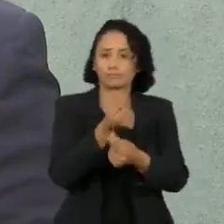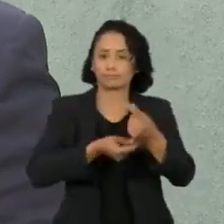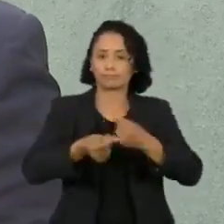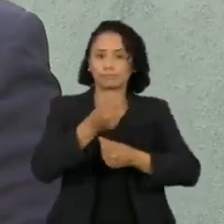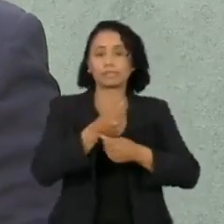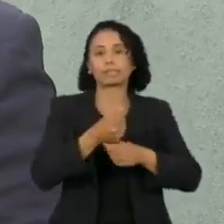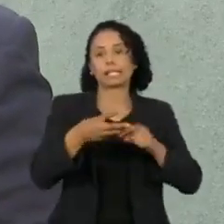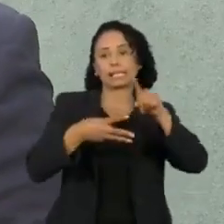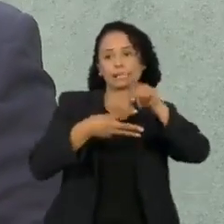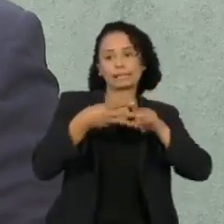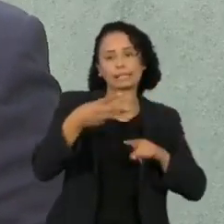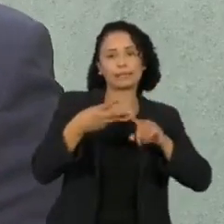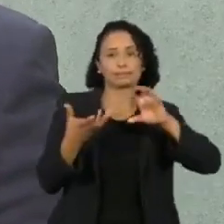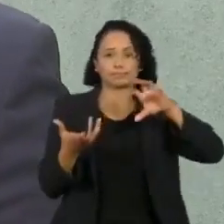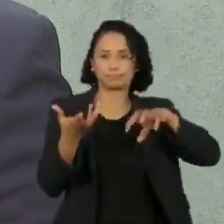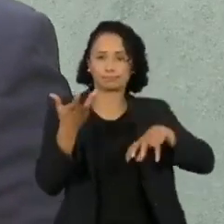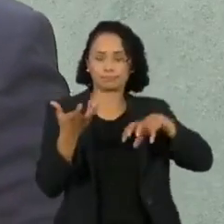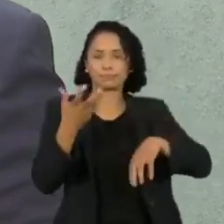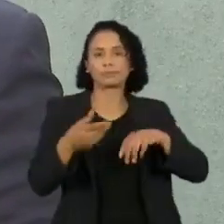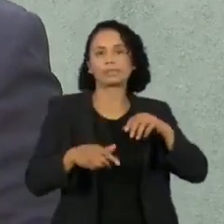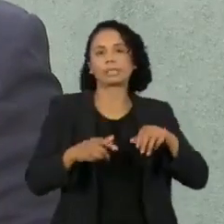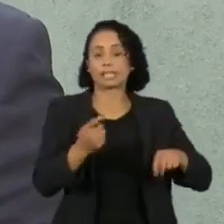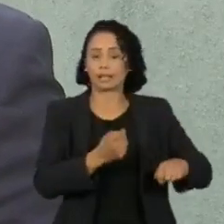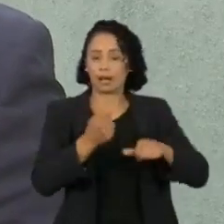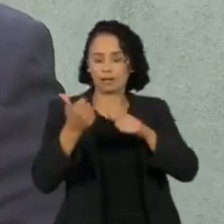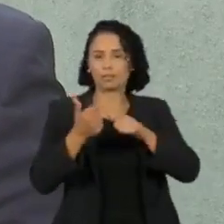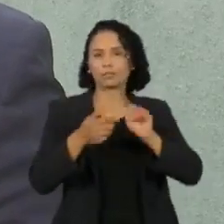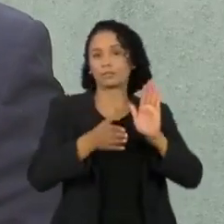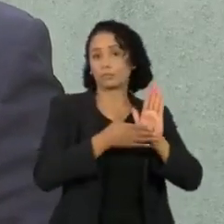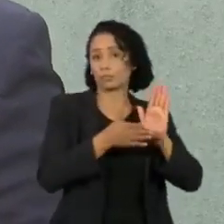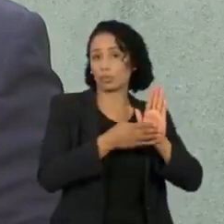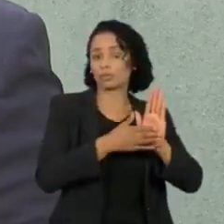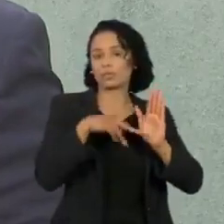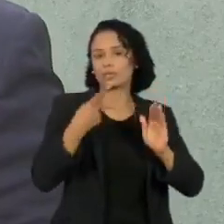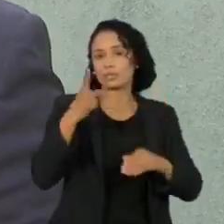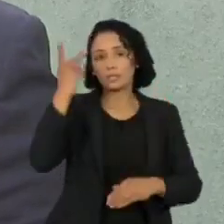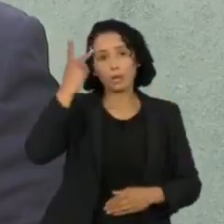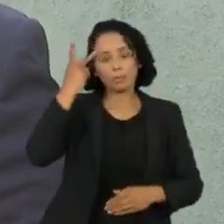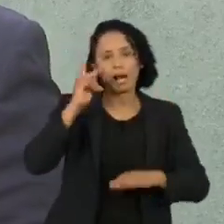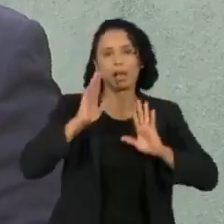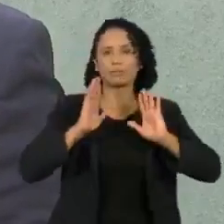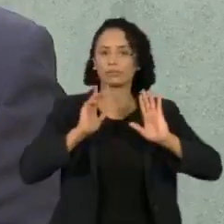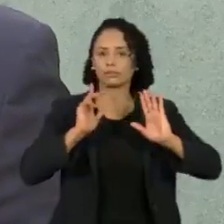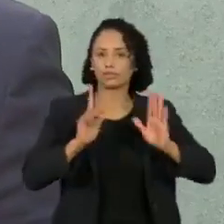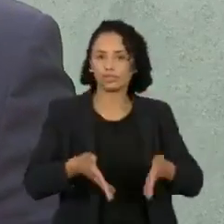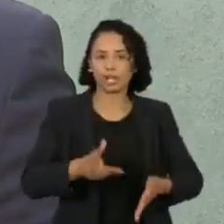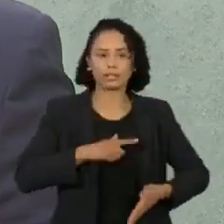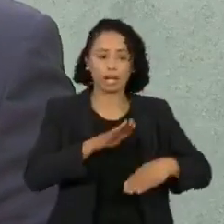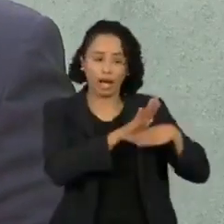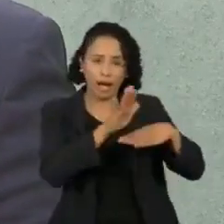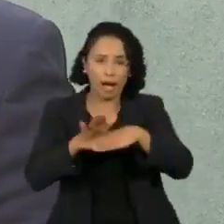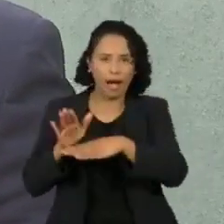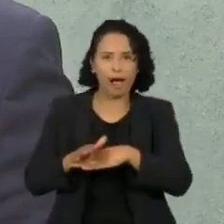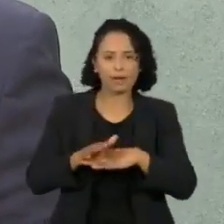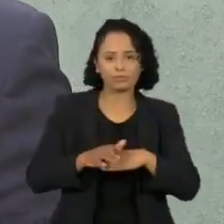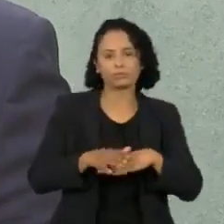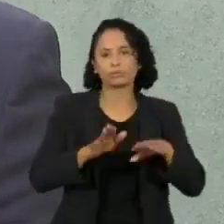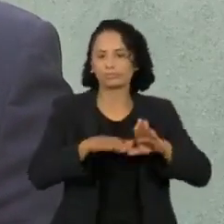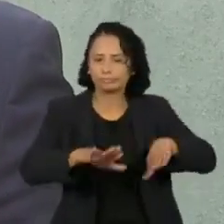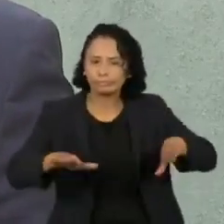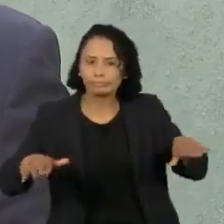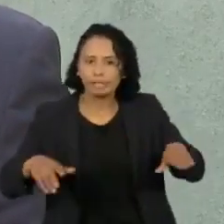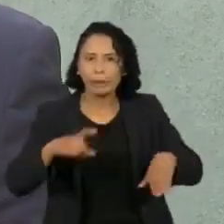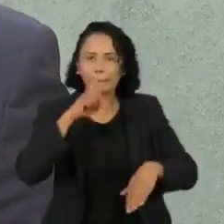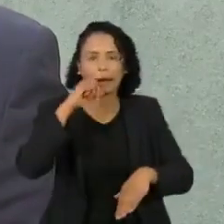de lei propõem auxílio. Em São Paulo, o governo do estado vai transferir renda para órfãos da pandemia. 15 mil famílias em